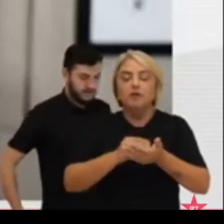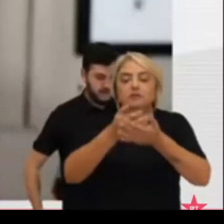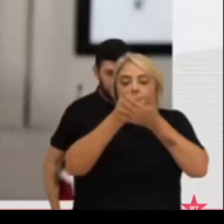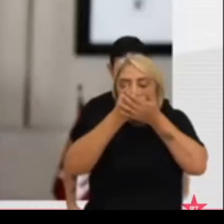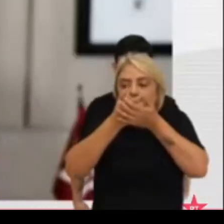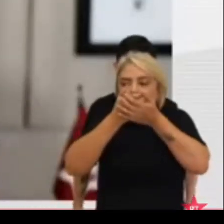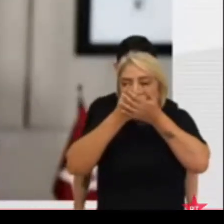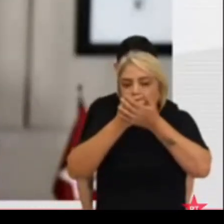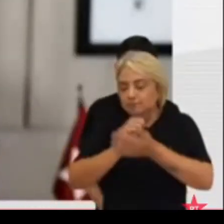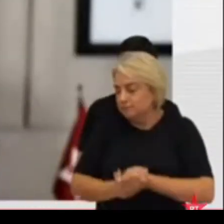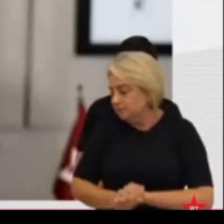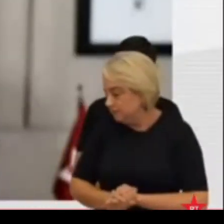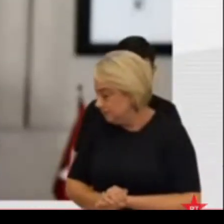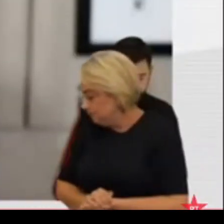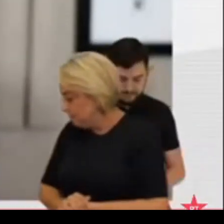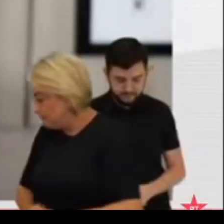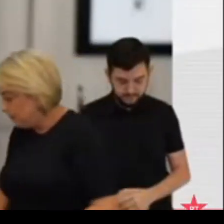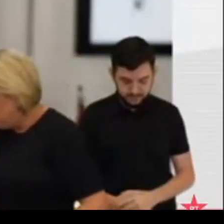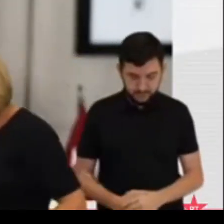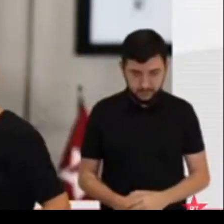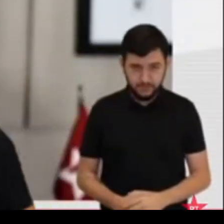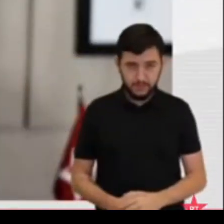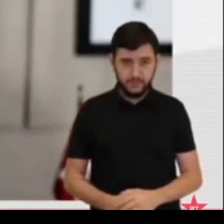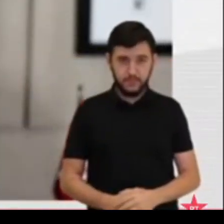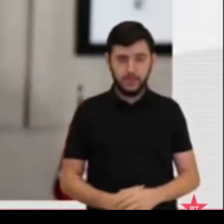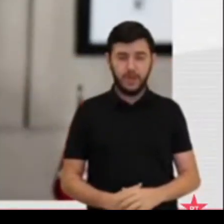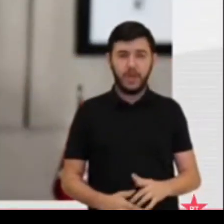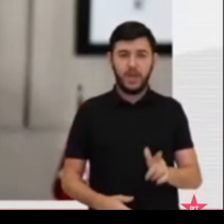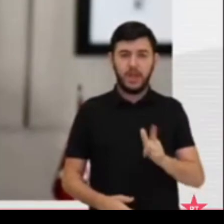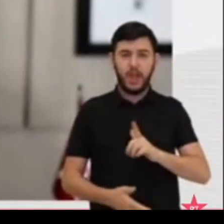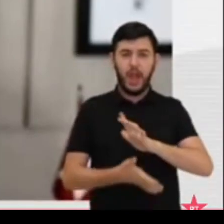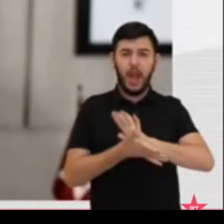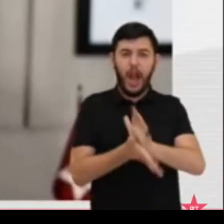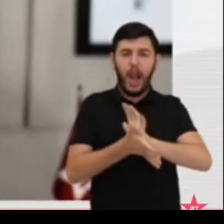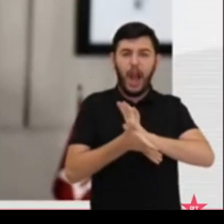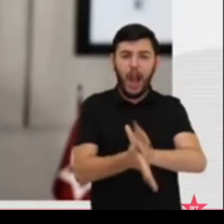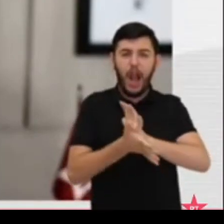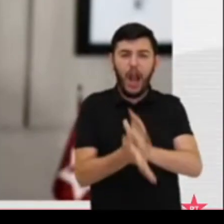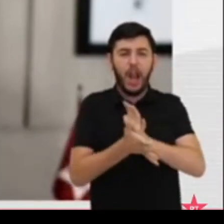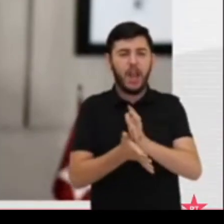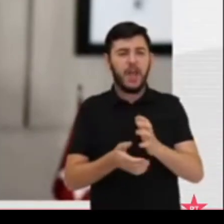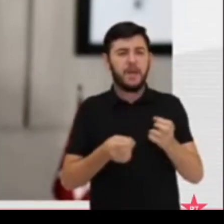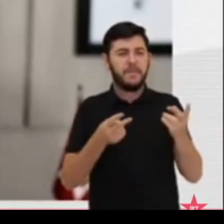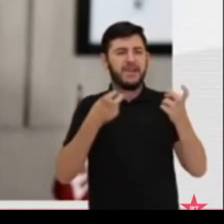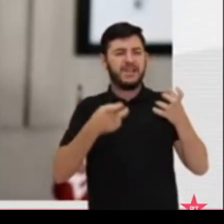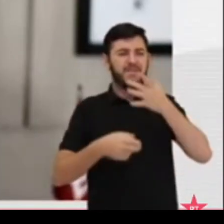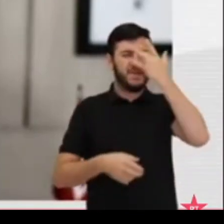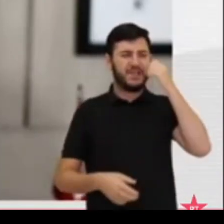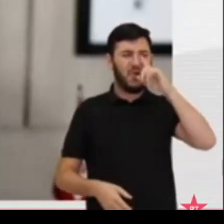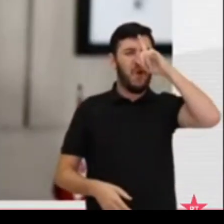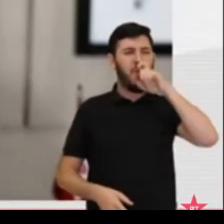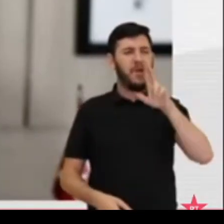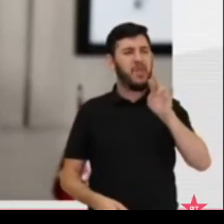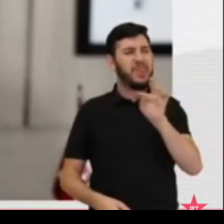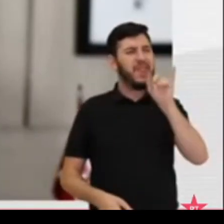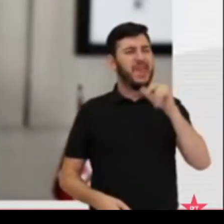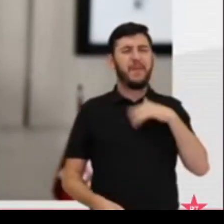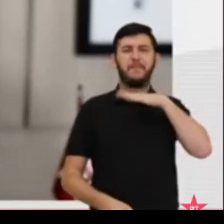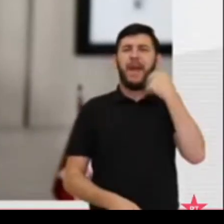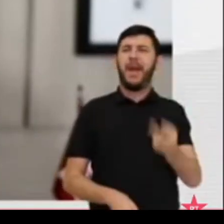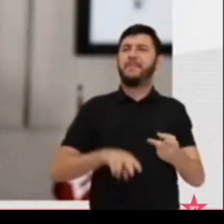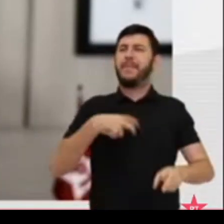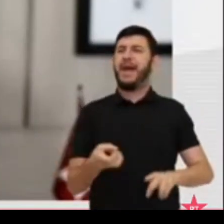que veem com indiferença pessoas morrendo na fila da UTI porque eles se